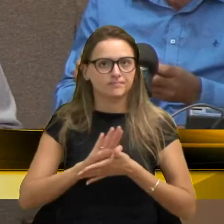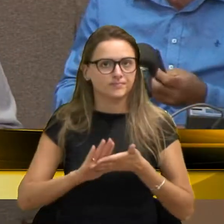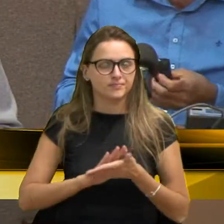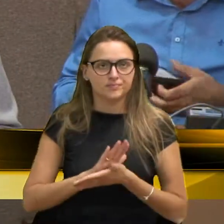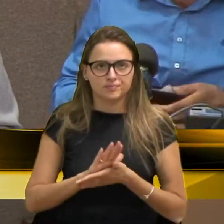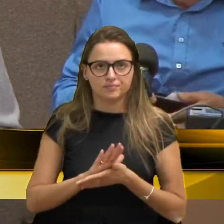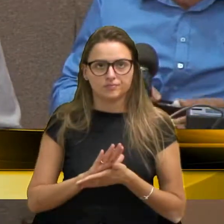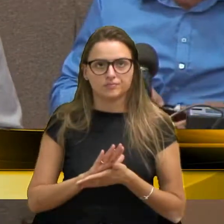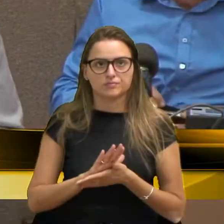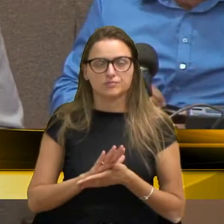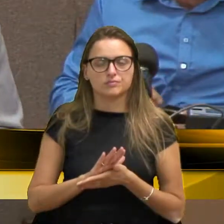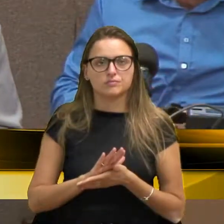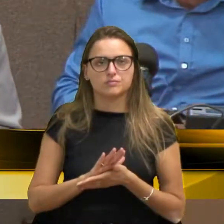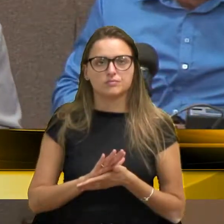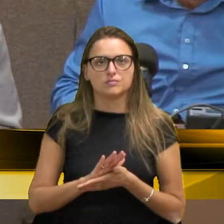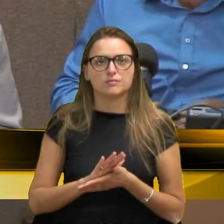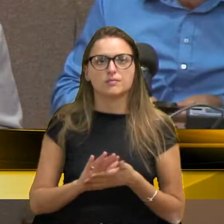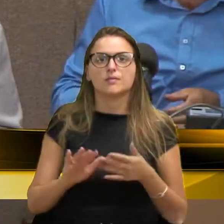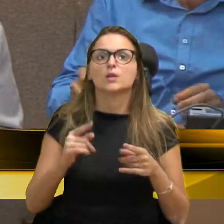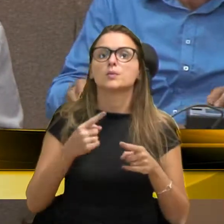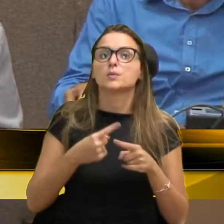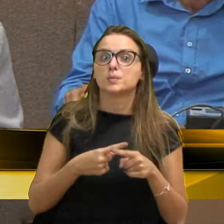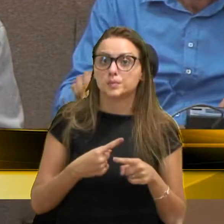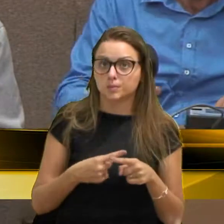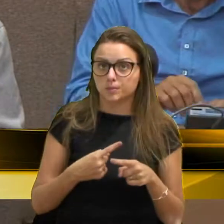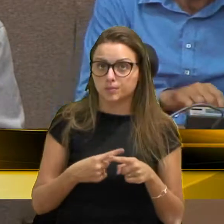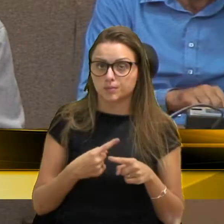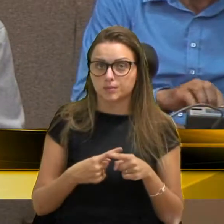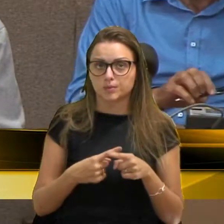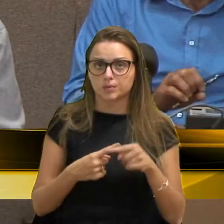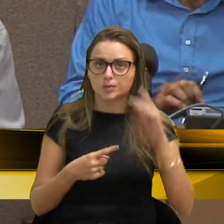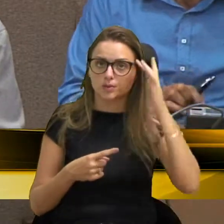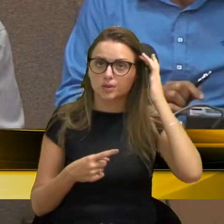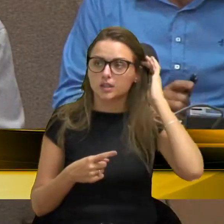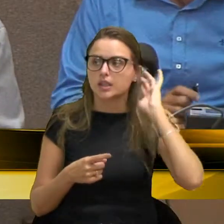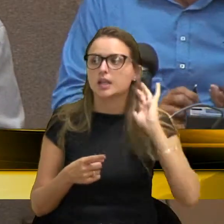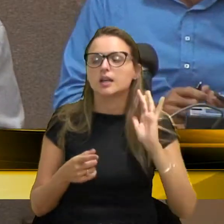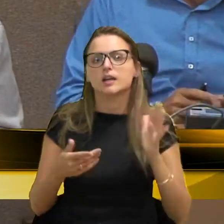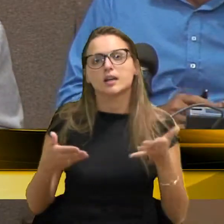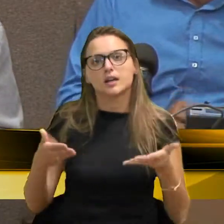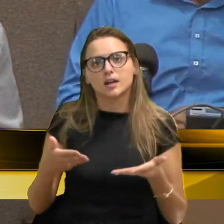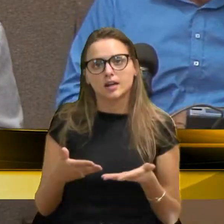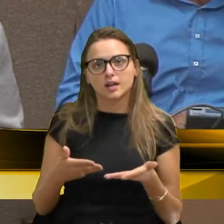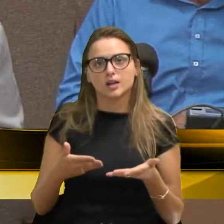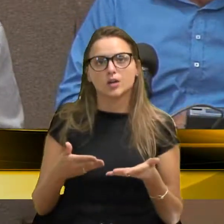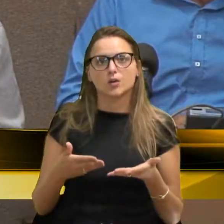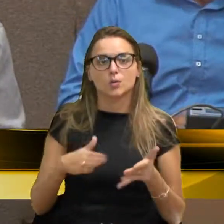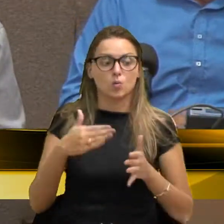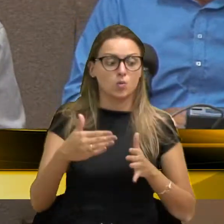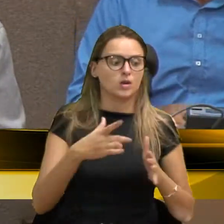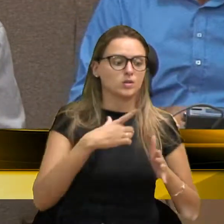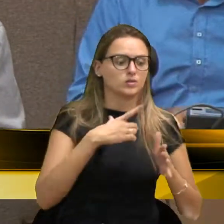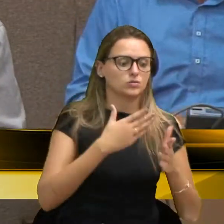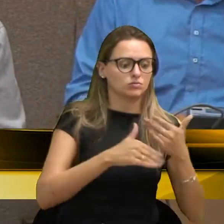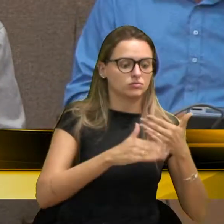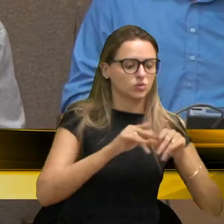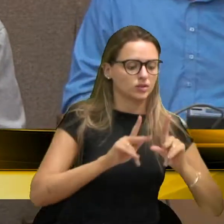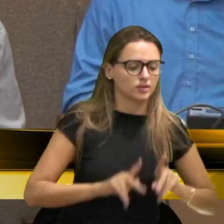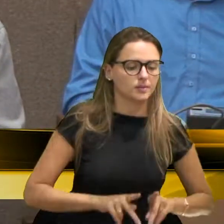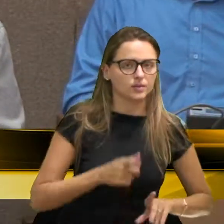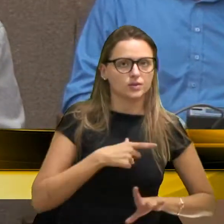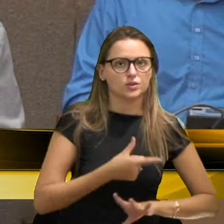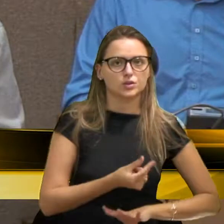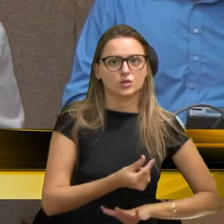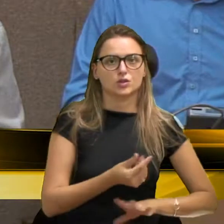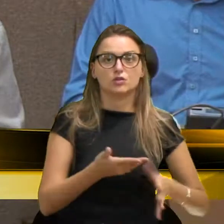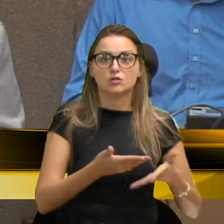o que eles estão, porque a necessidade de, em uma época que a, das vacas gordas, já deixo